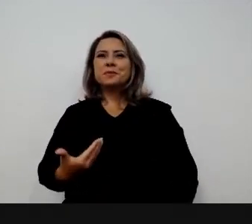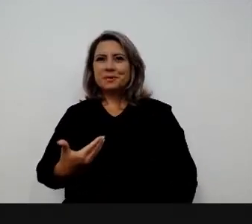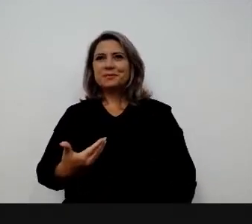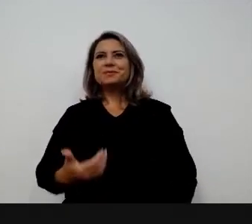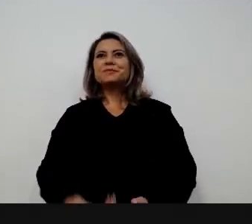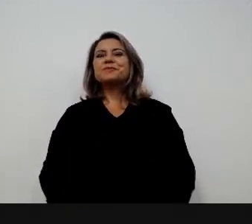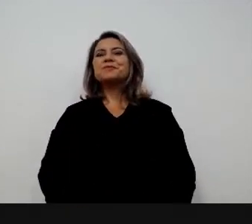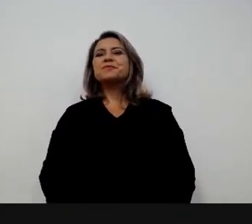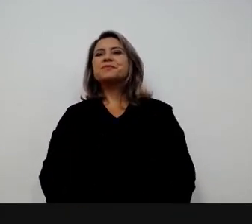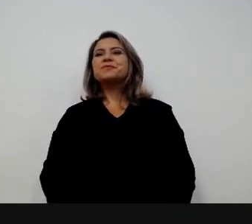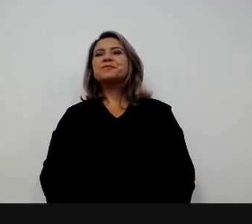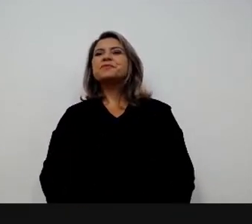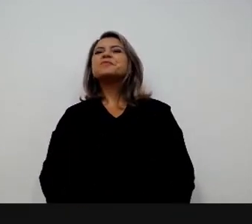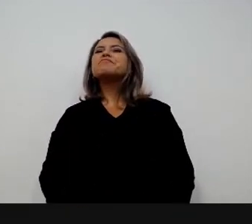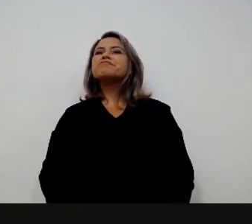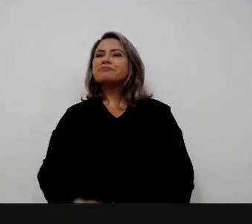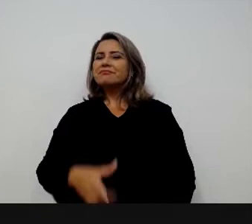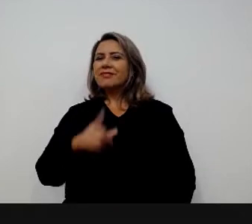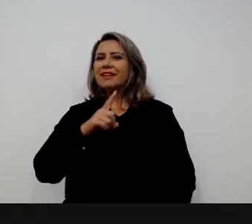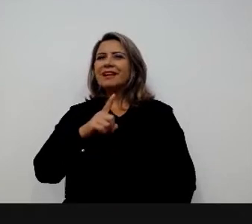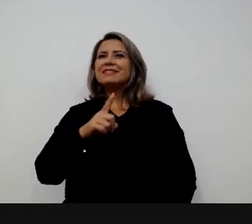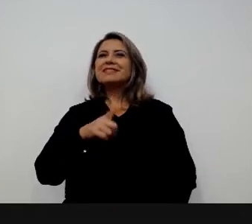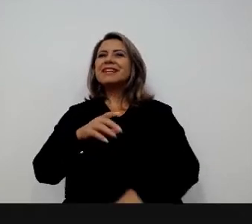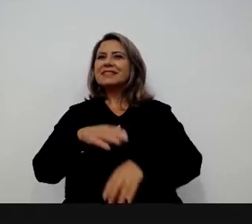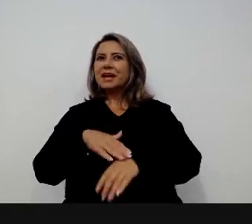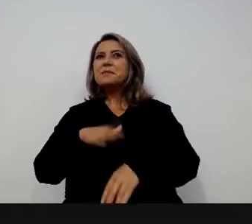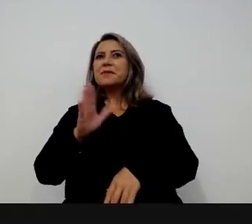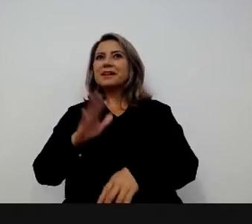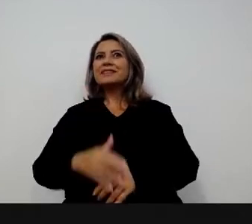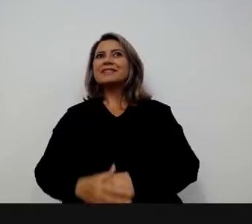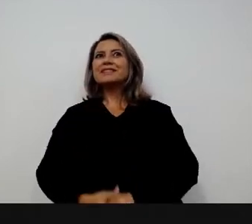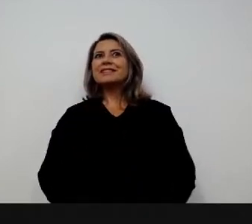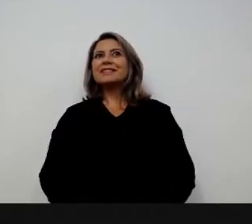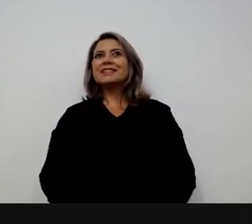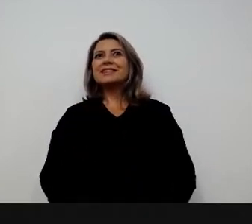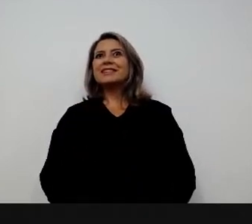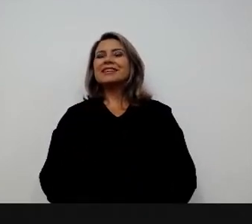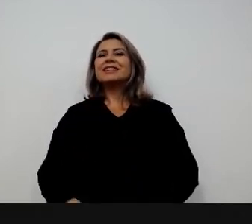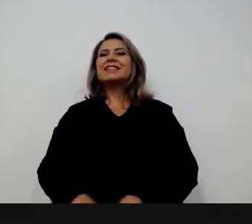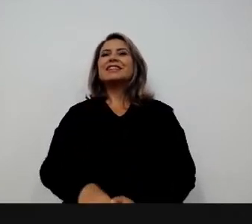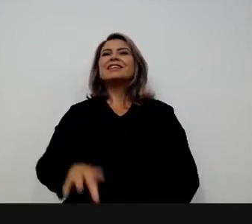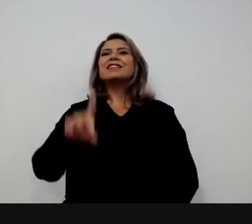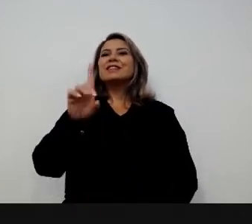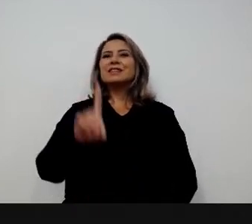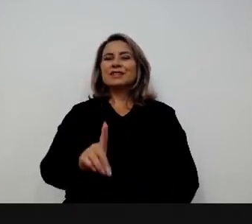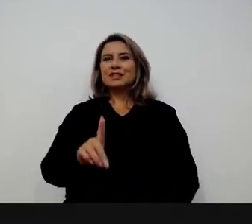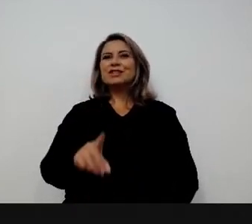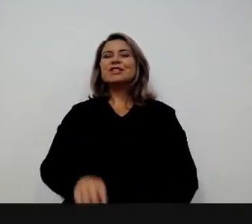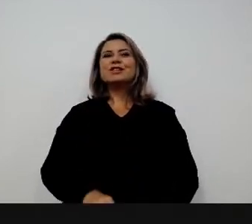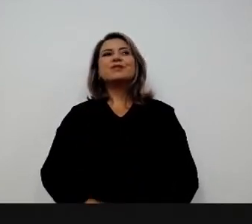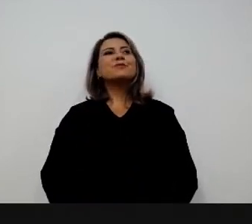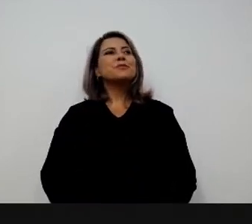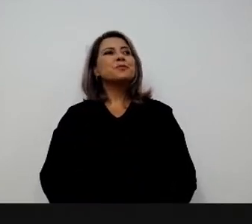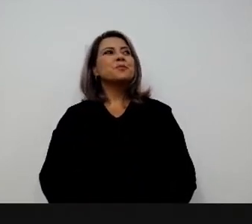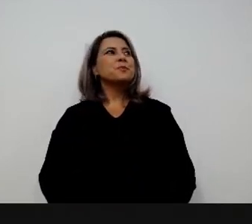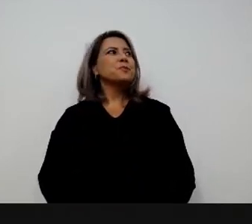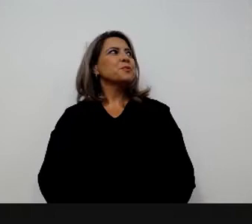Temos aqui também alguns outros parceiros, professor Florian, a nossa diretora do ISC também,